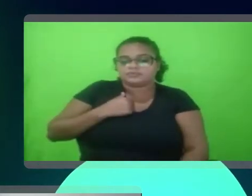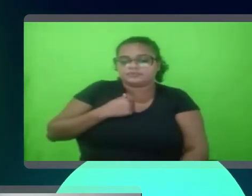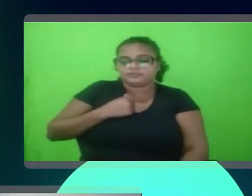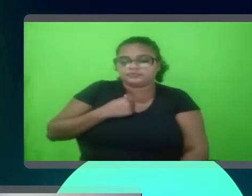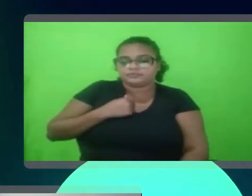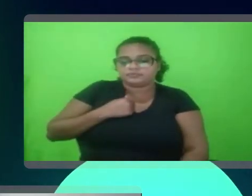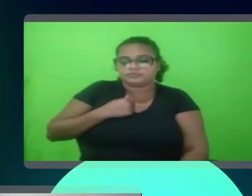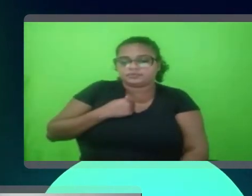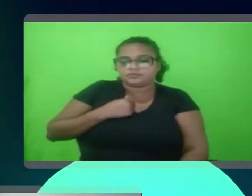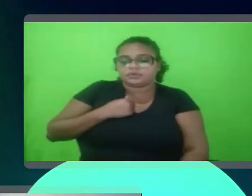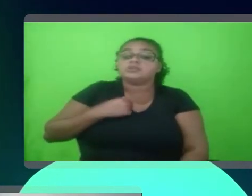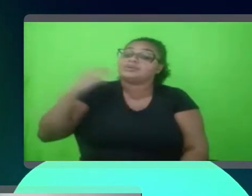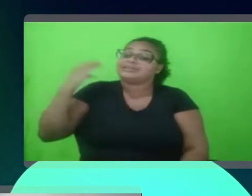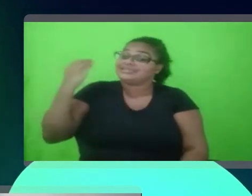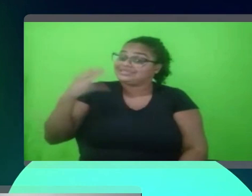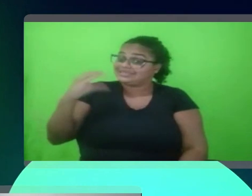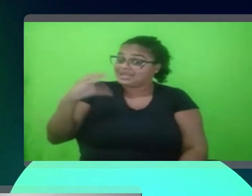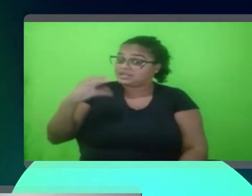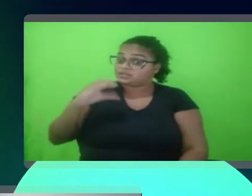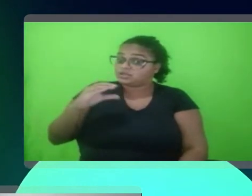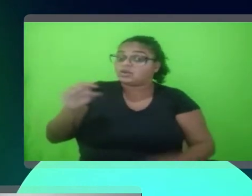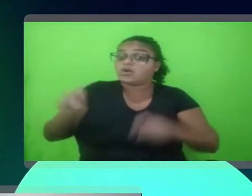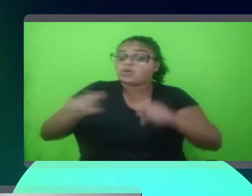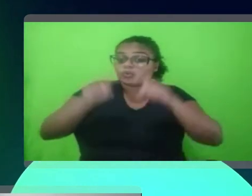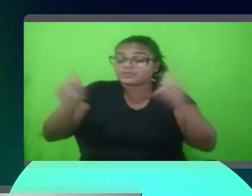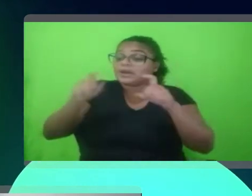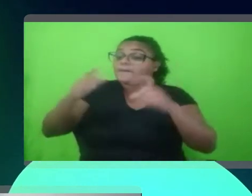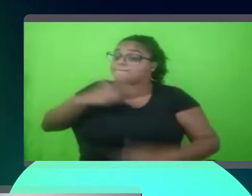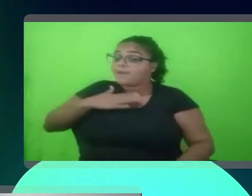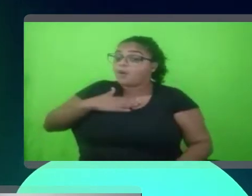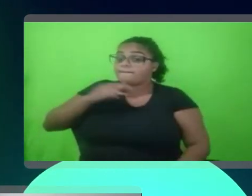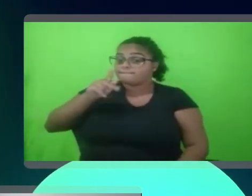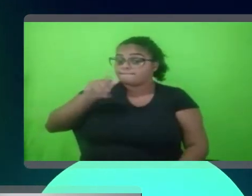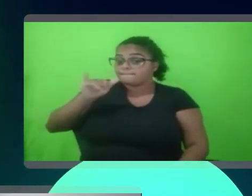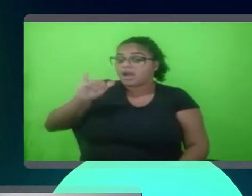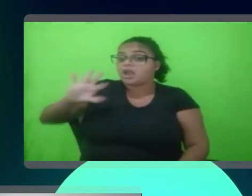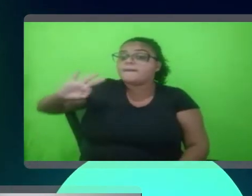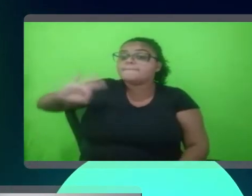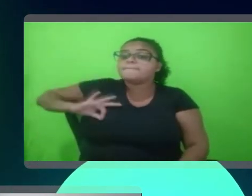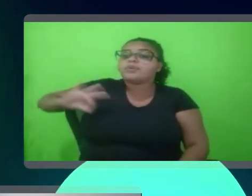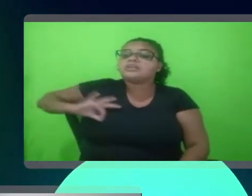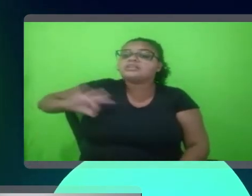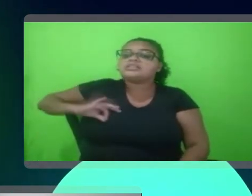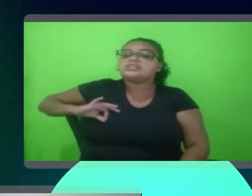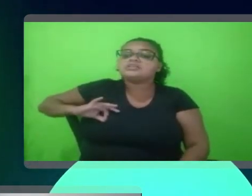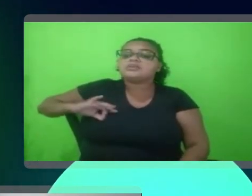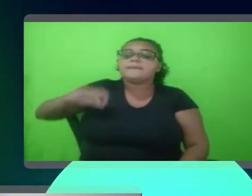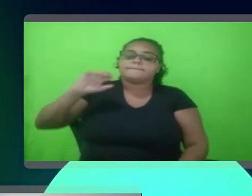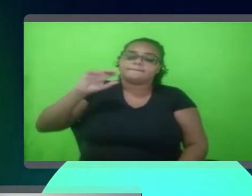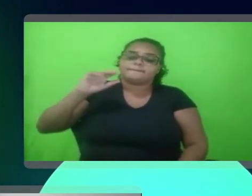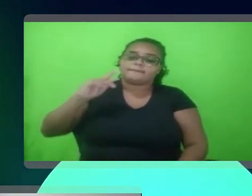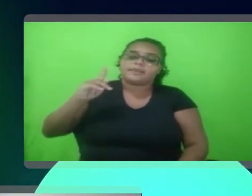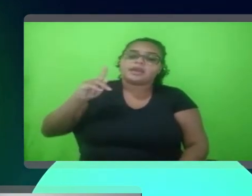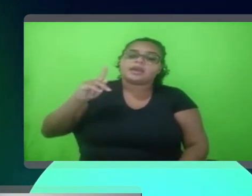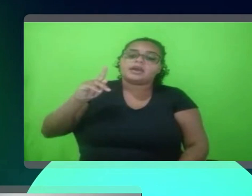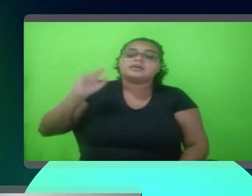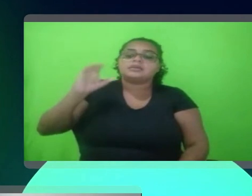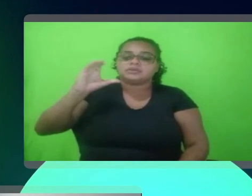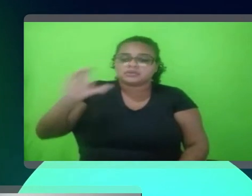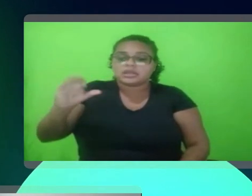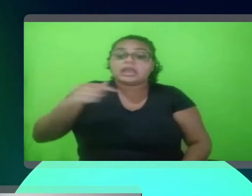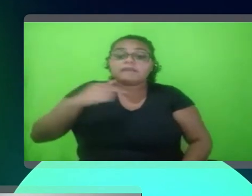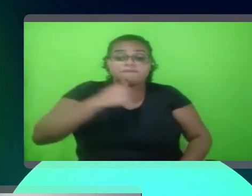é, eu sou da ciência da computação, e o meu pai é policial civil, e a minha mãe, ela é professora,